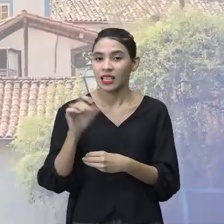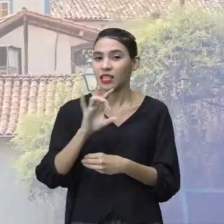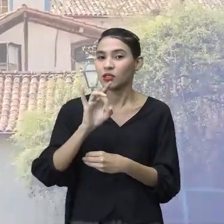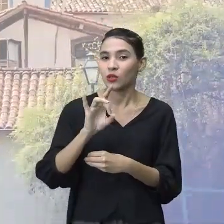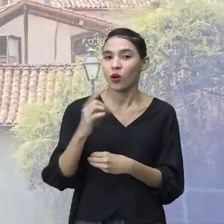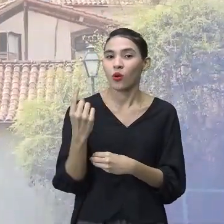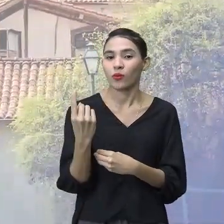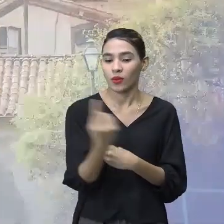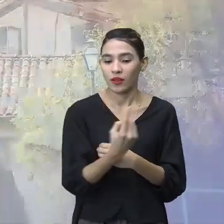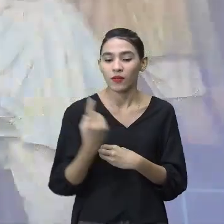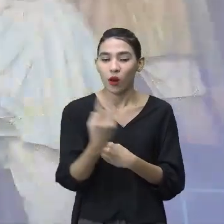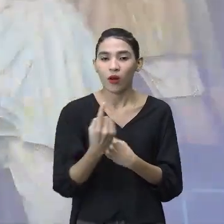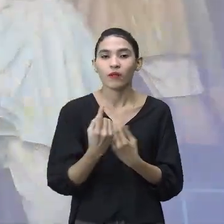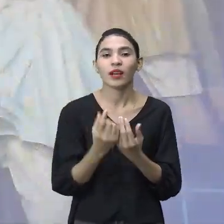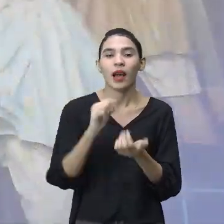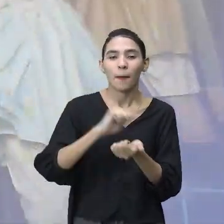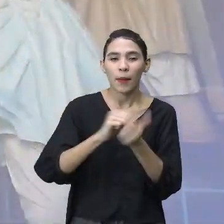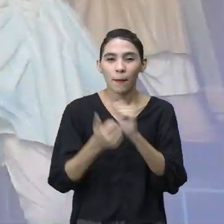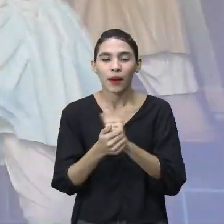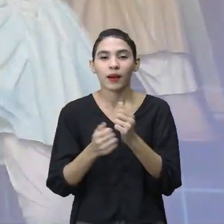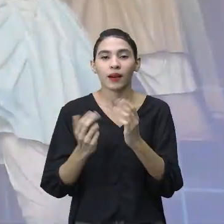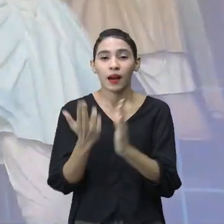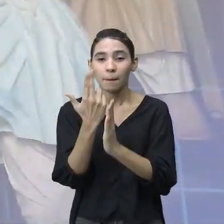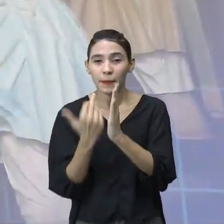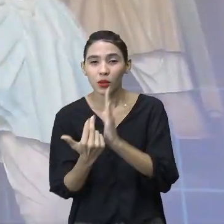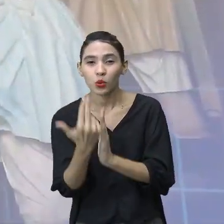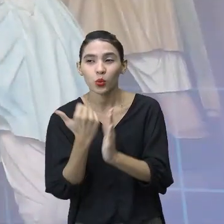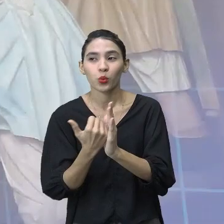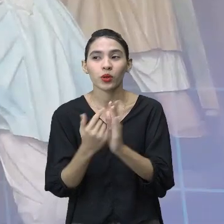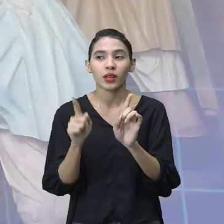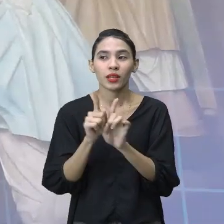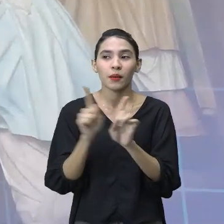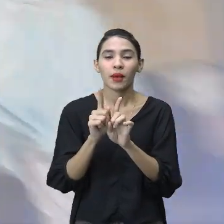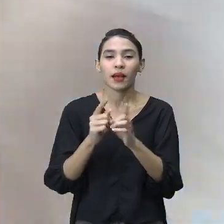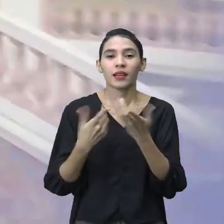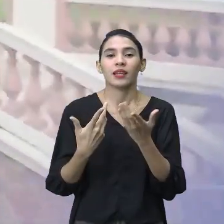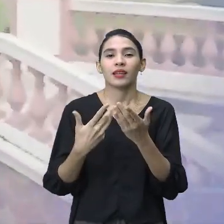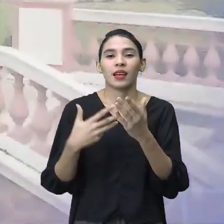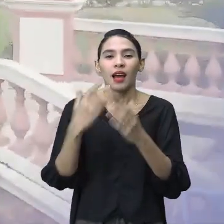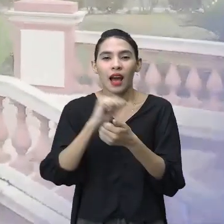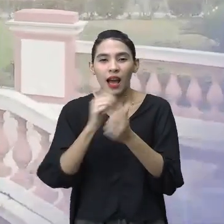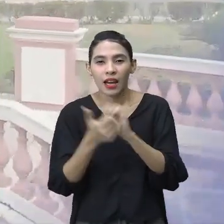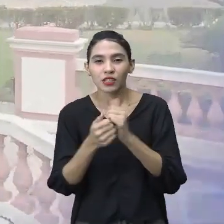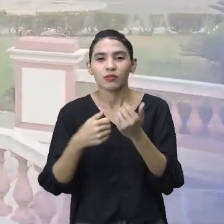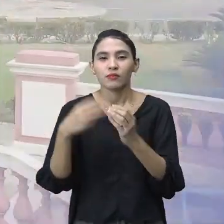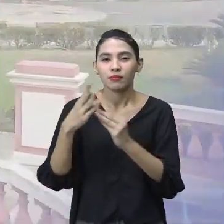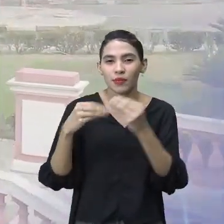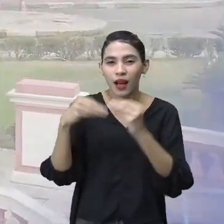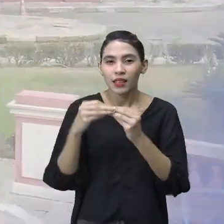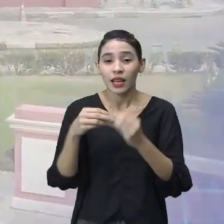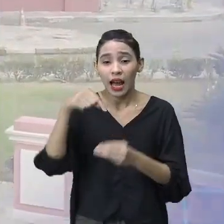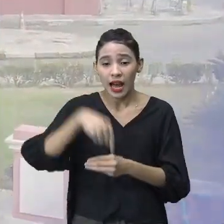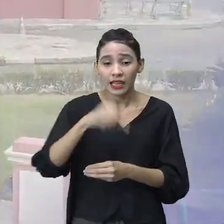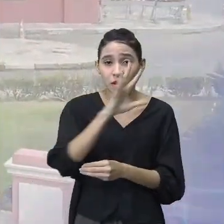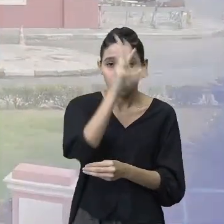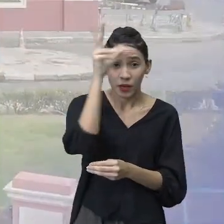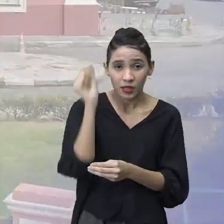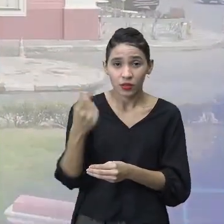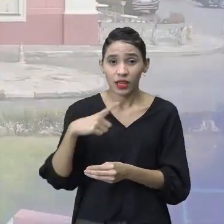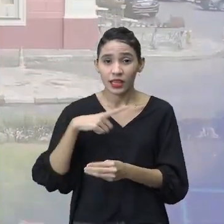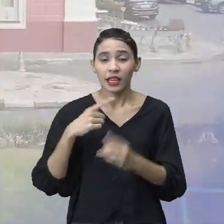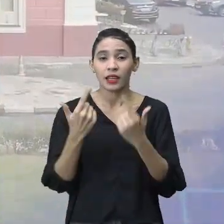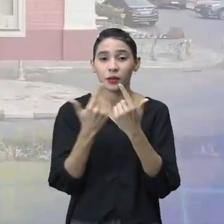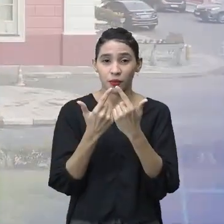só a arquitetura, como a pintura, como as artes pláticas. Dentro do Amazonas, nós podemos destacar o quê? O